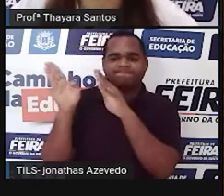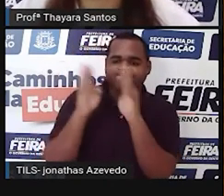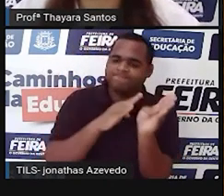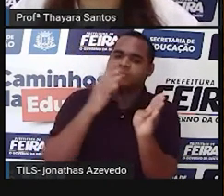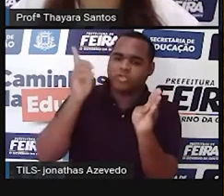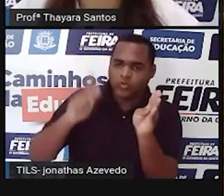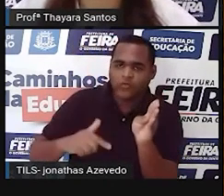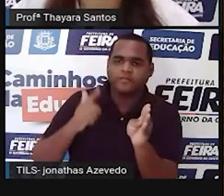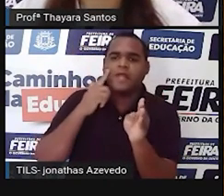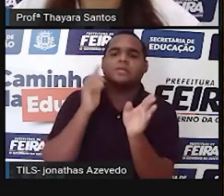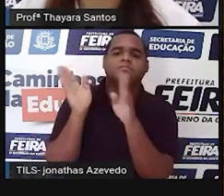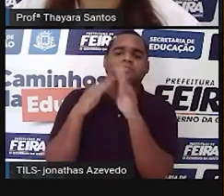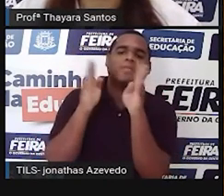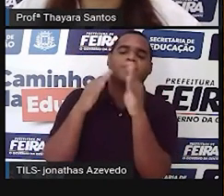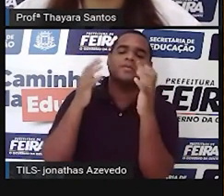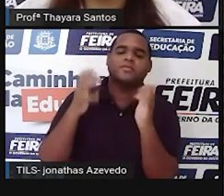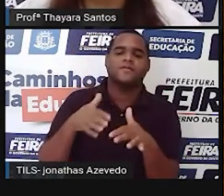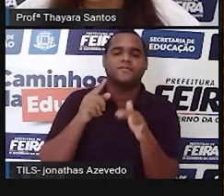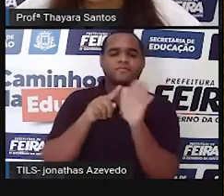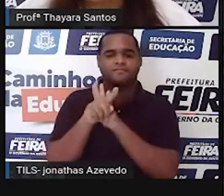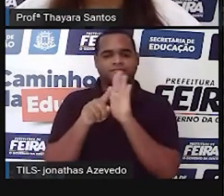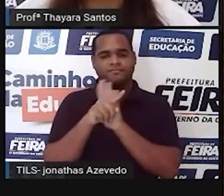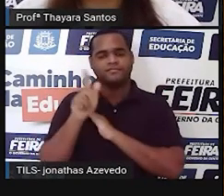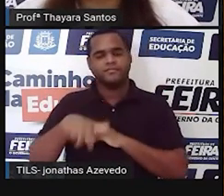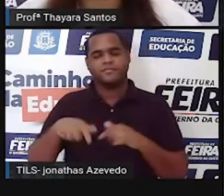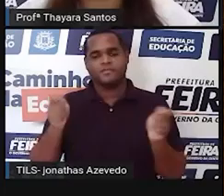responder esse fast quiz de novo.